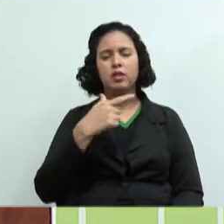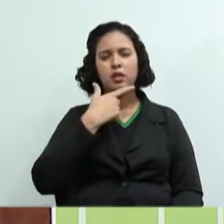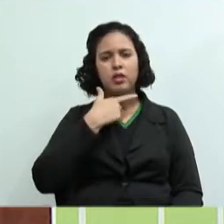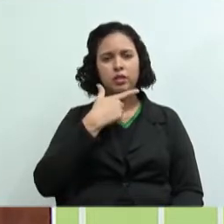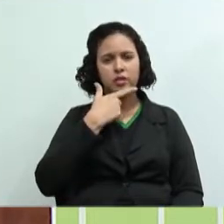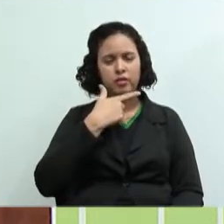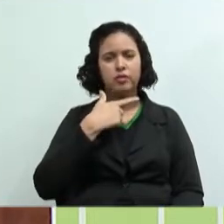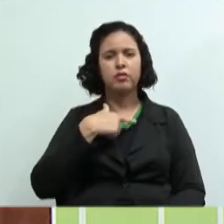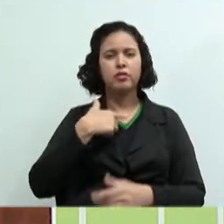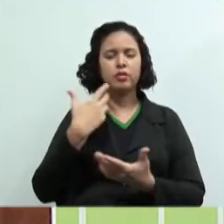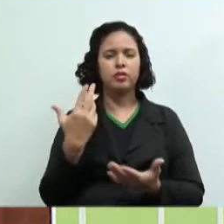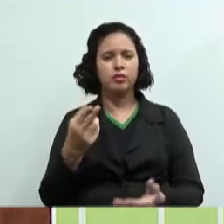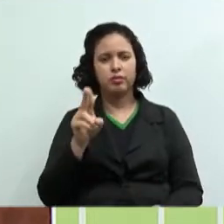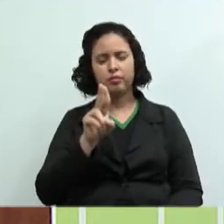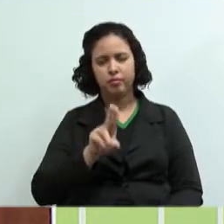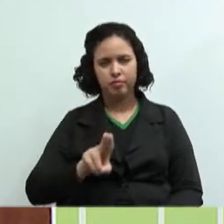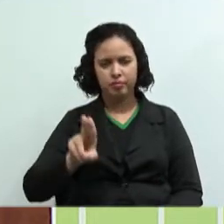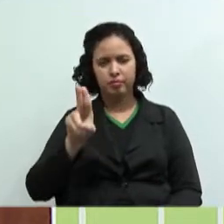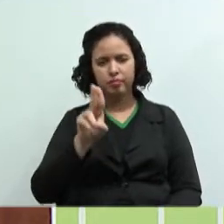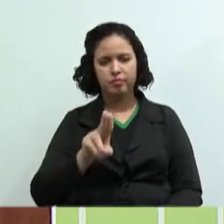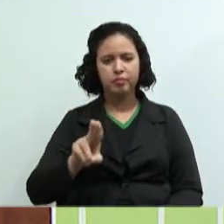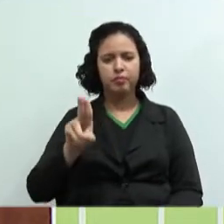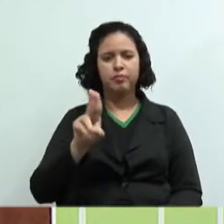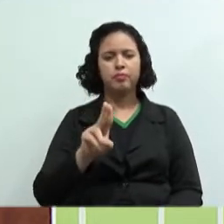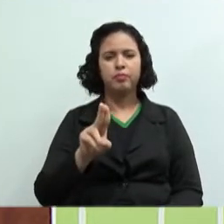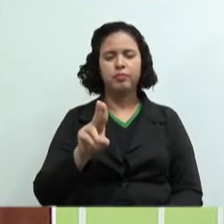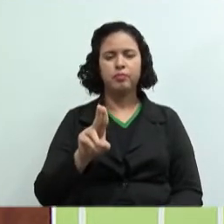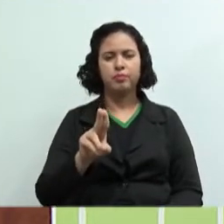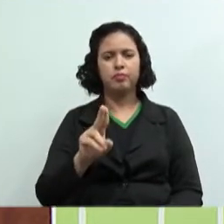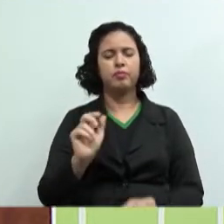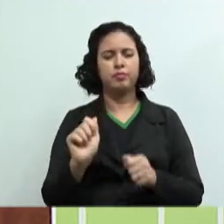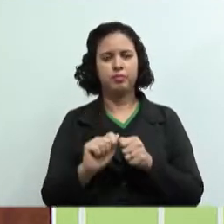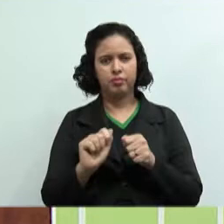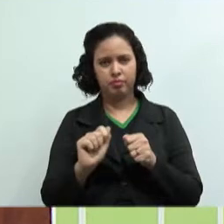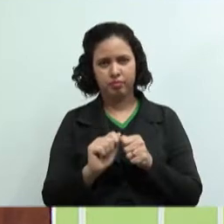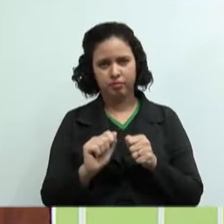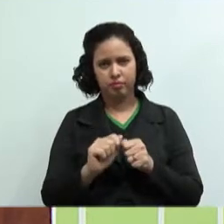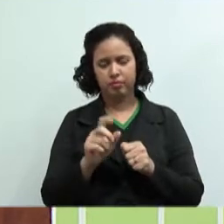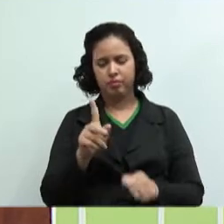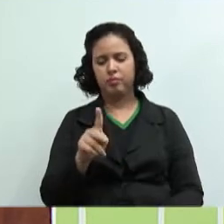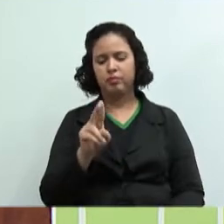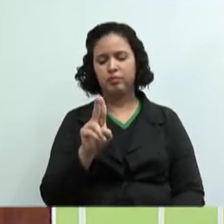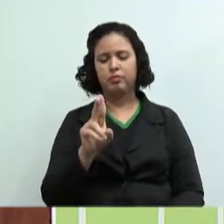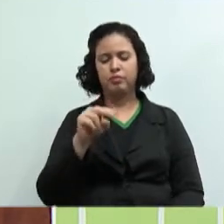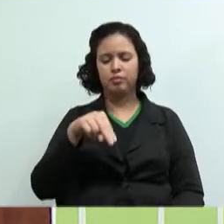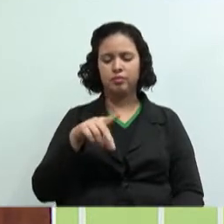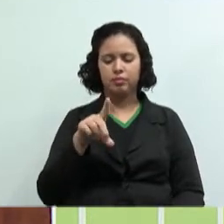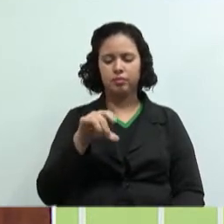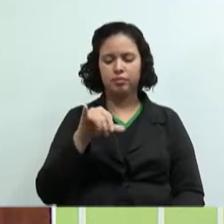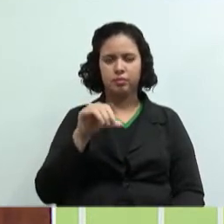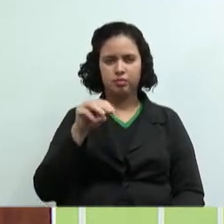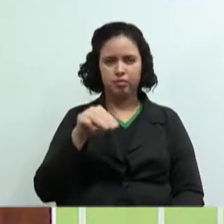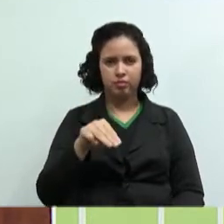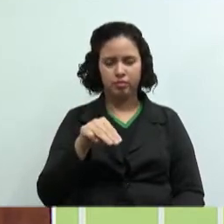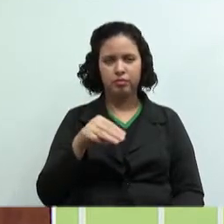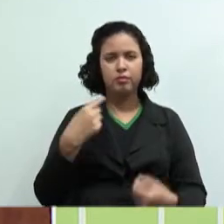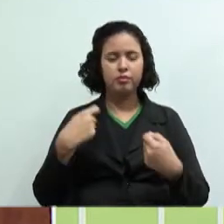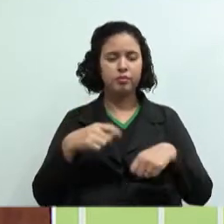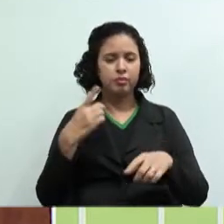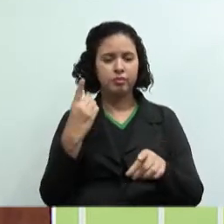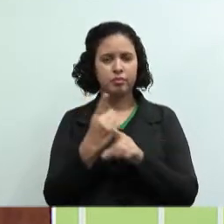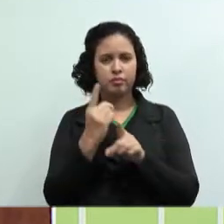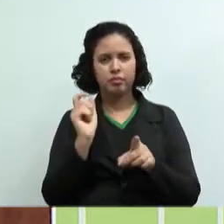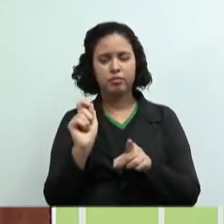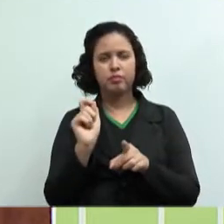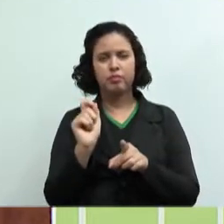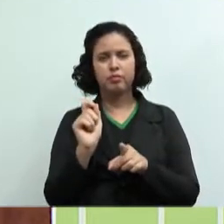utilizando esse pudim, eu vou fazer o quê? Eu vou confeccionar esse pudim e vender esse pudim. Eu preciso determinar o quê?